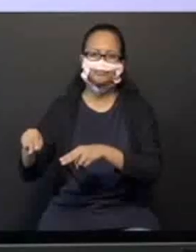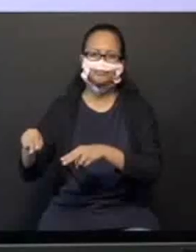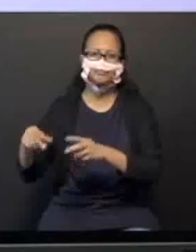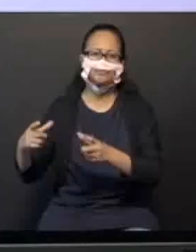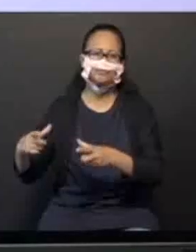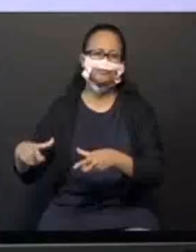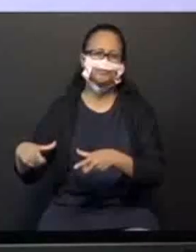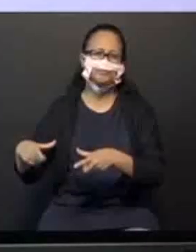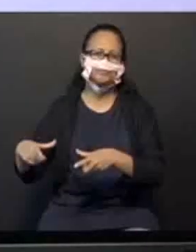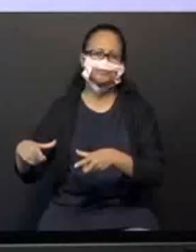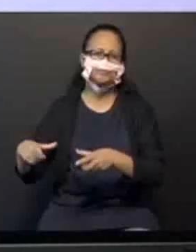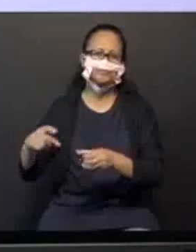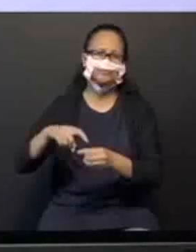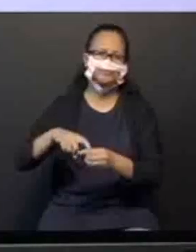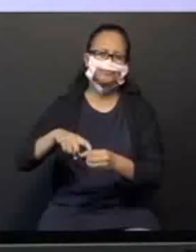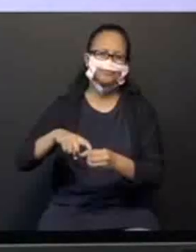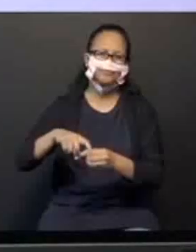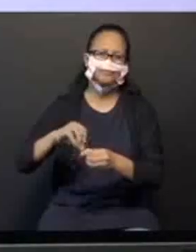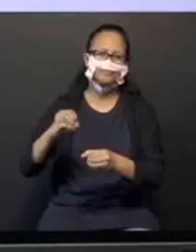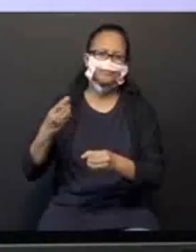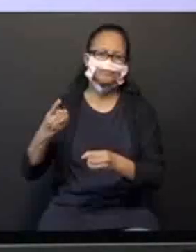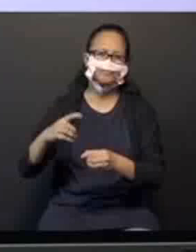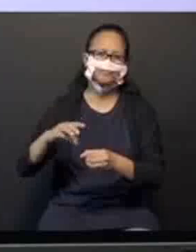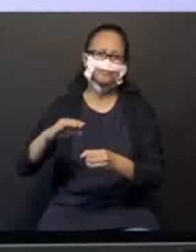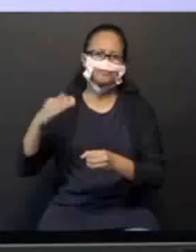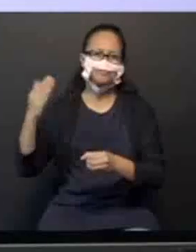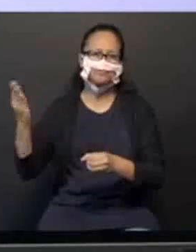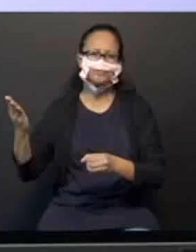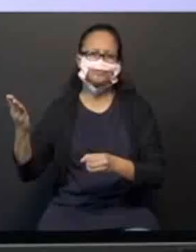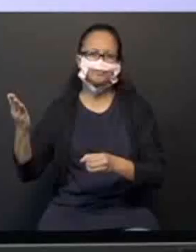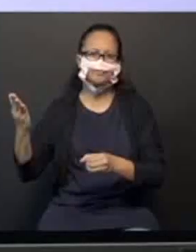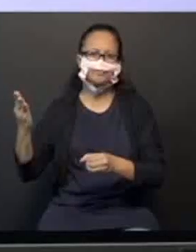Eles estão do lado de fora ou estão no lado de dentro?